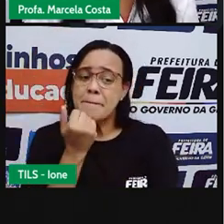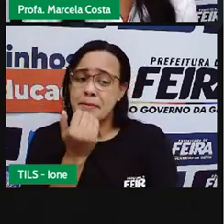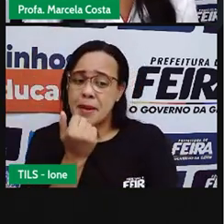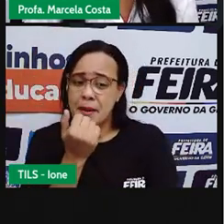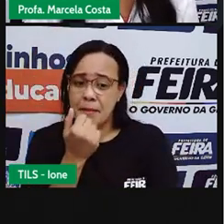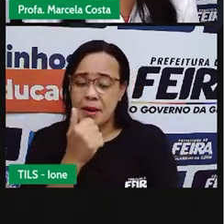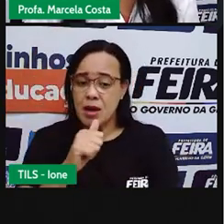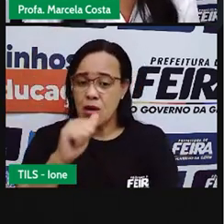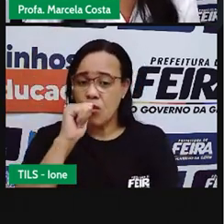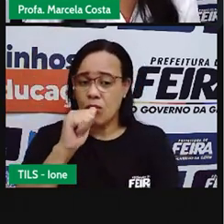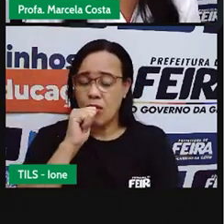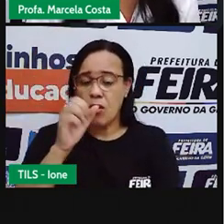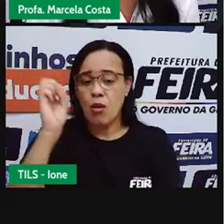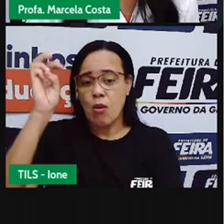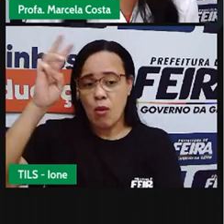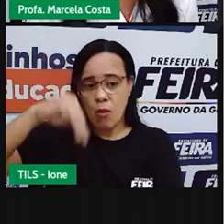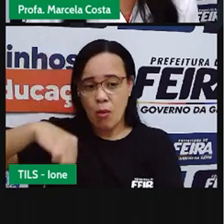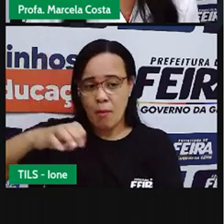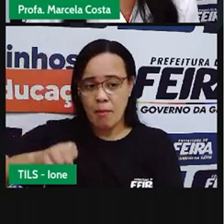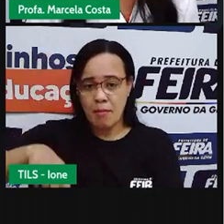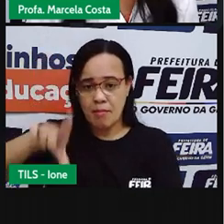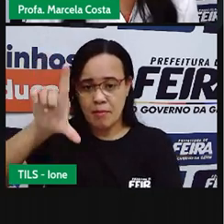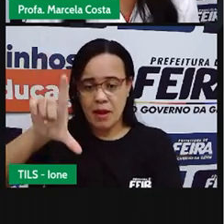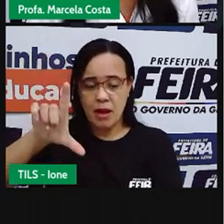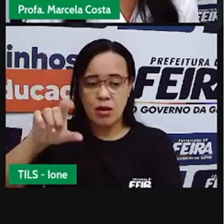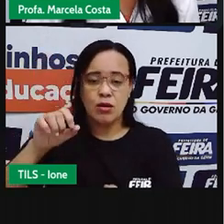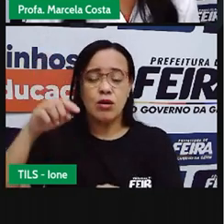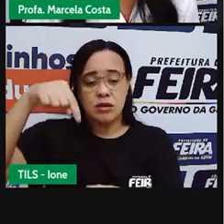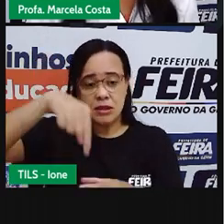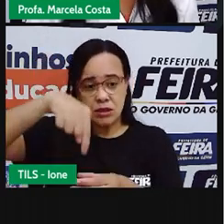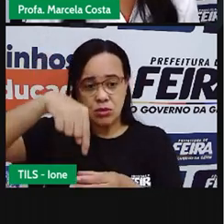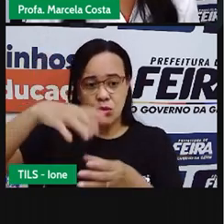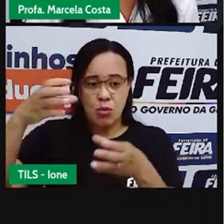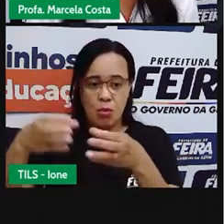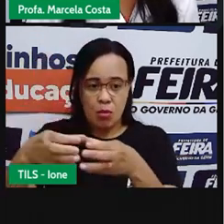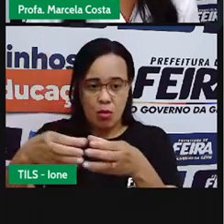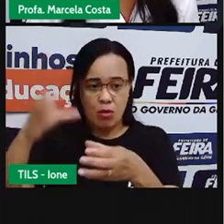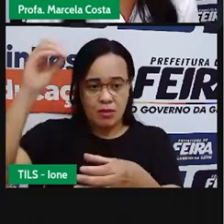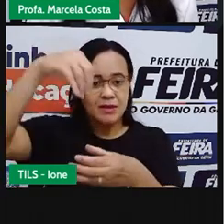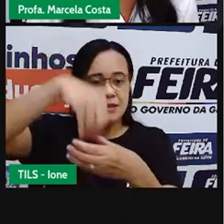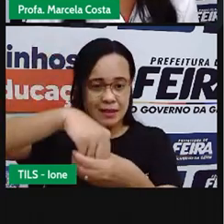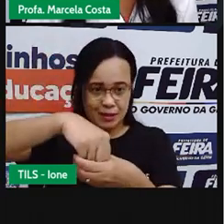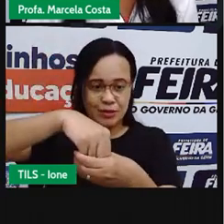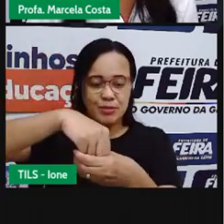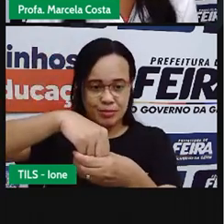Bebeu O mel Do Pote